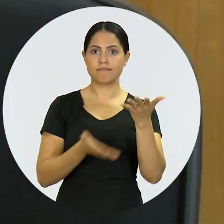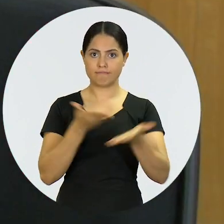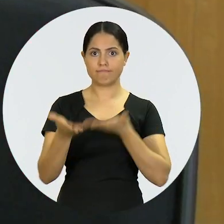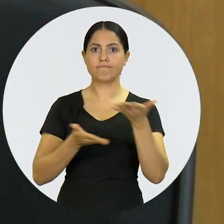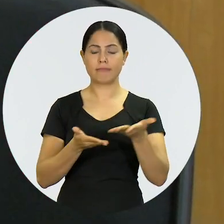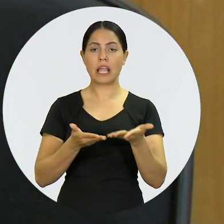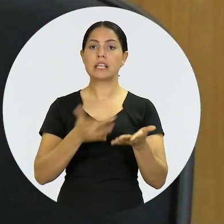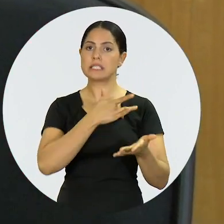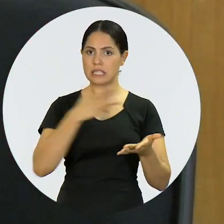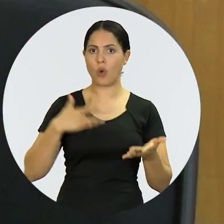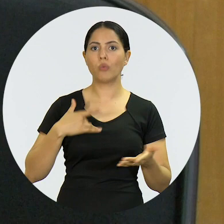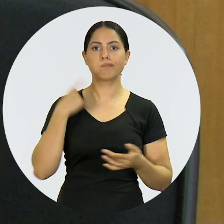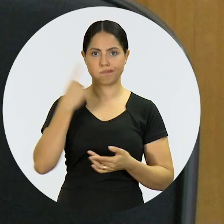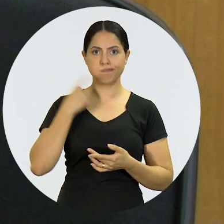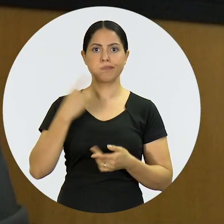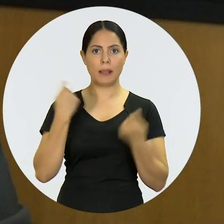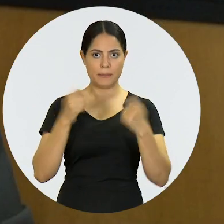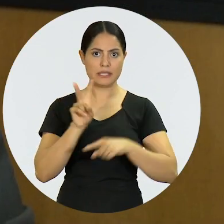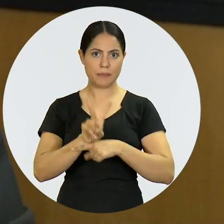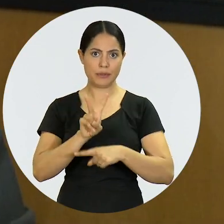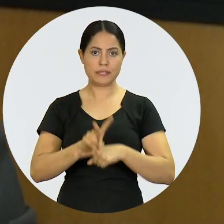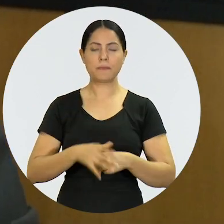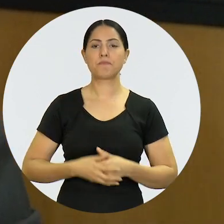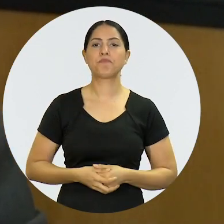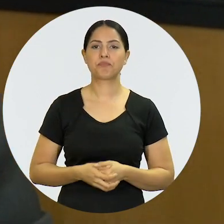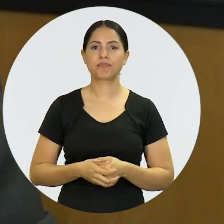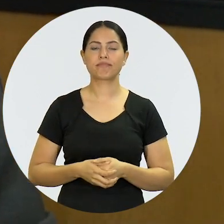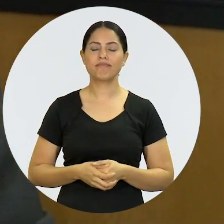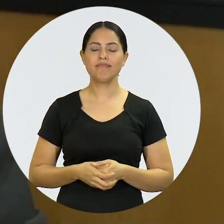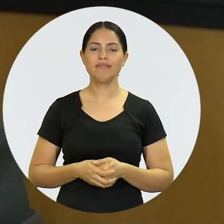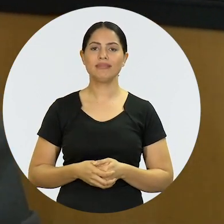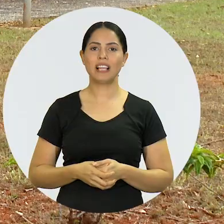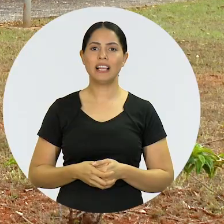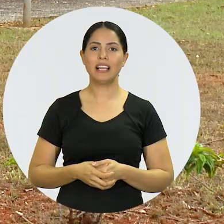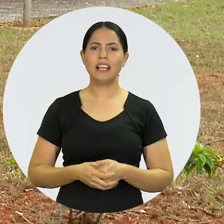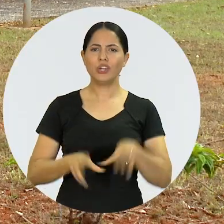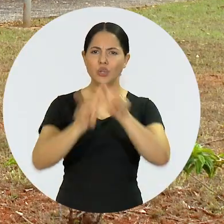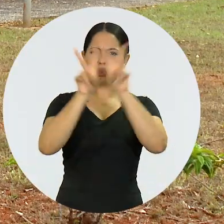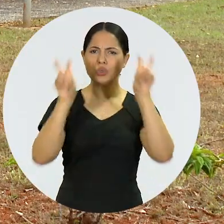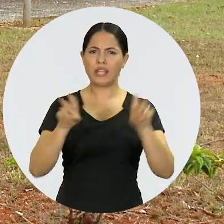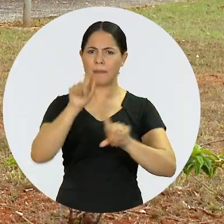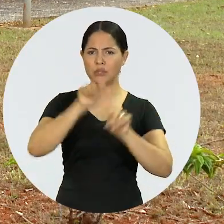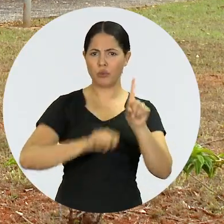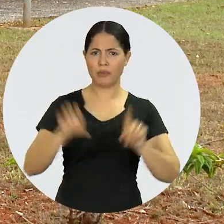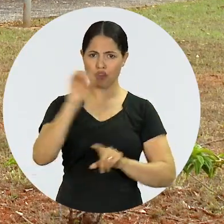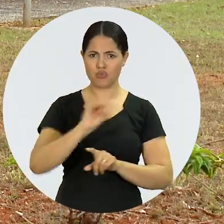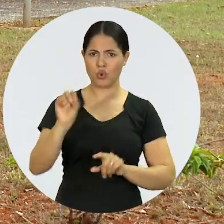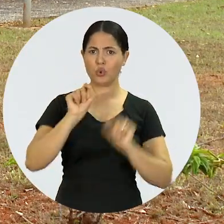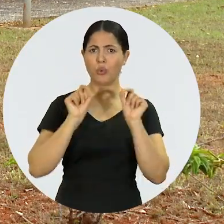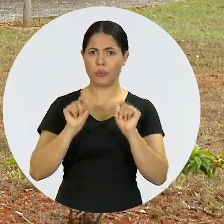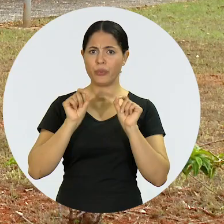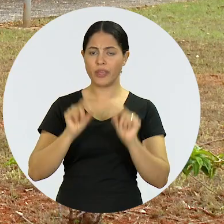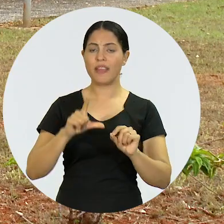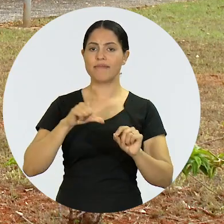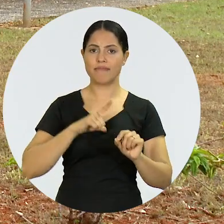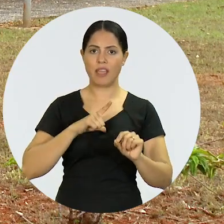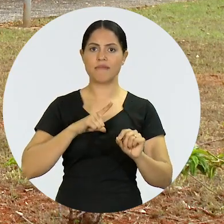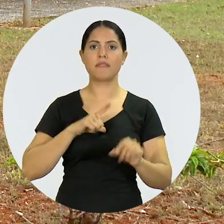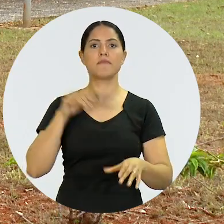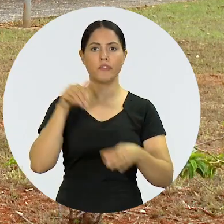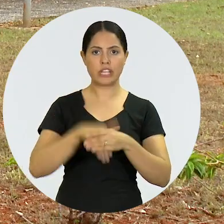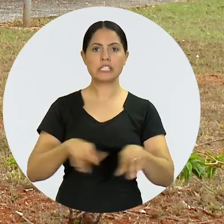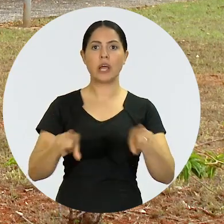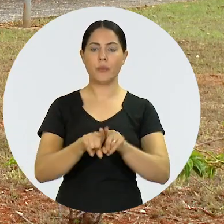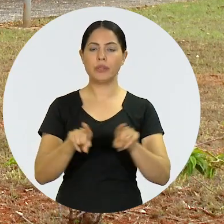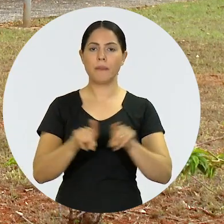reforçando o cuidado com a saúde da advocacia brasileira. Na pauta do Conselho Pleno de outubro ainda estavam as